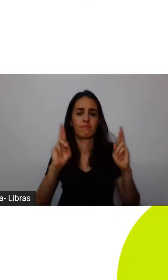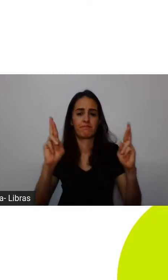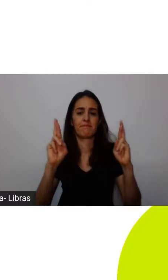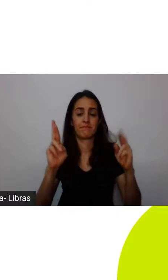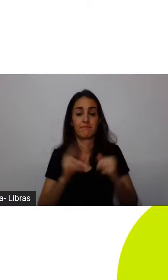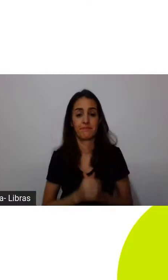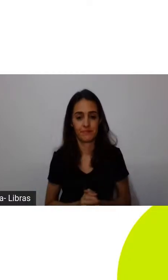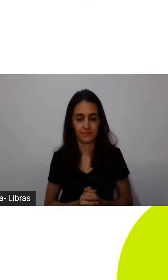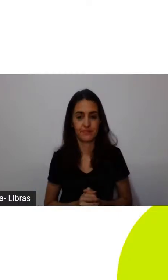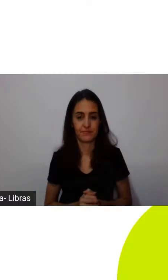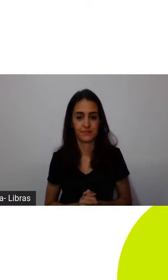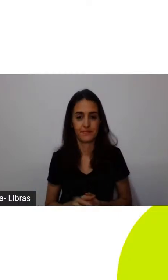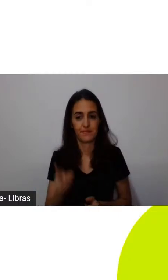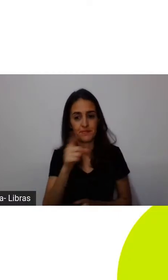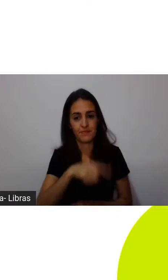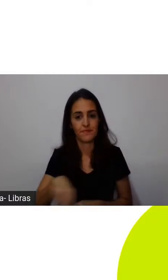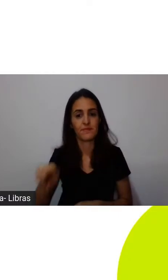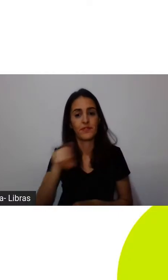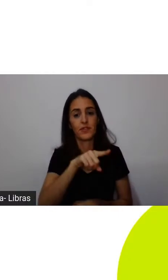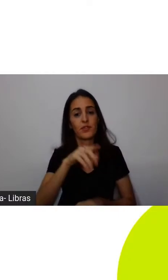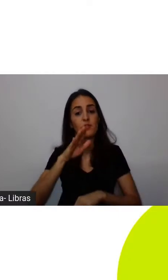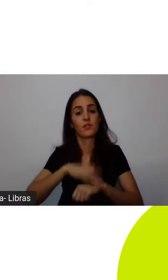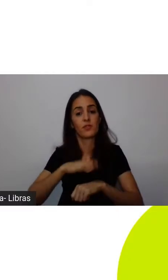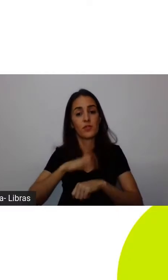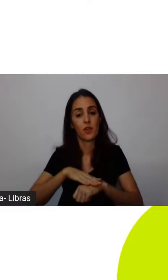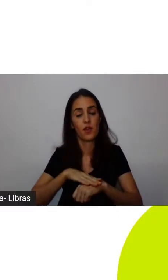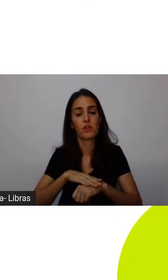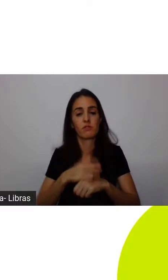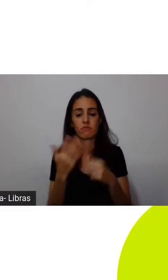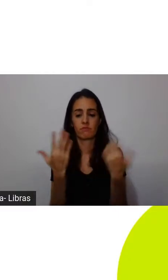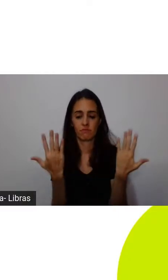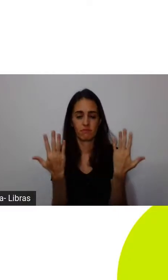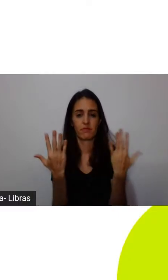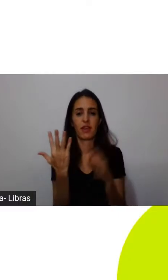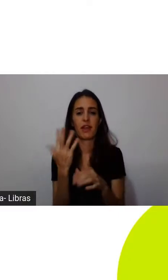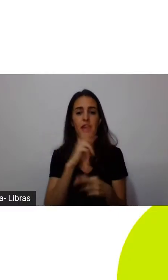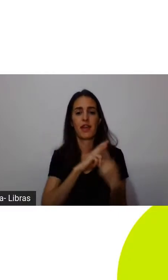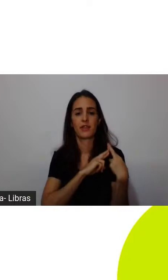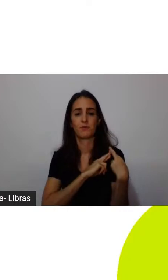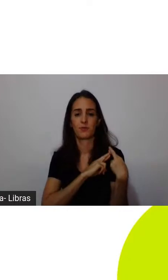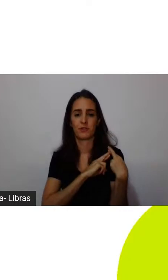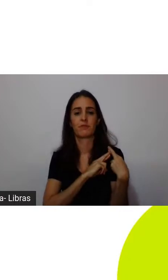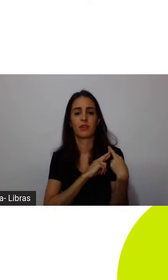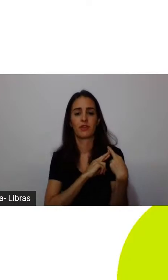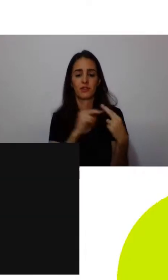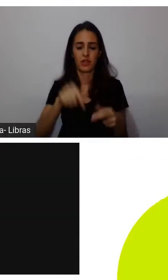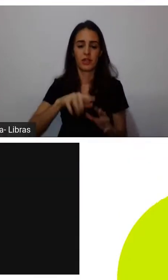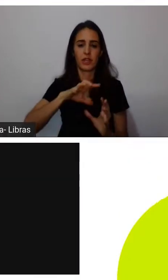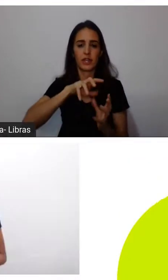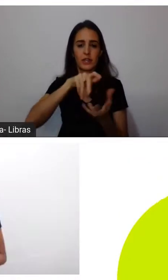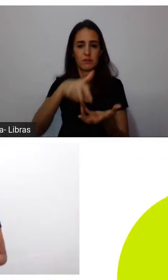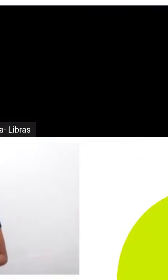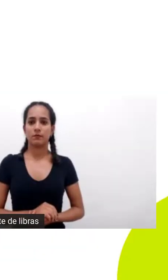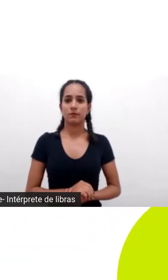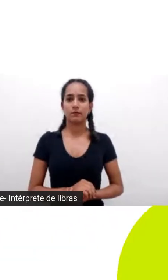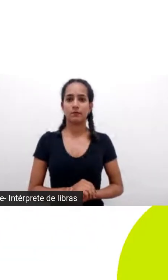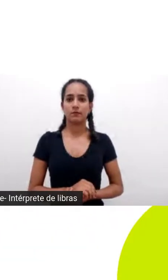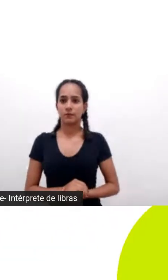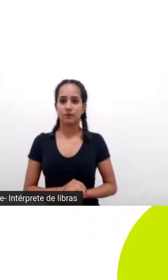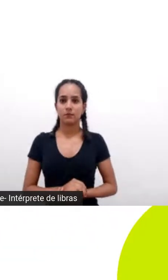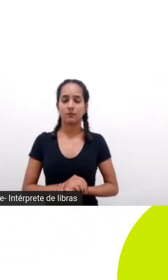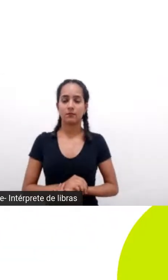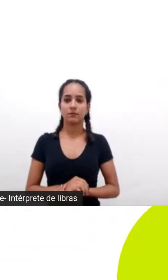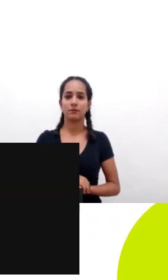tá nas nossas mãos vamos deixar algo um pouco melhor pra esse planeta obrigada aproveitem o Ivan que é um cara